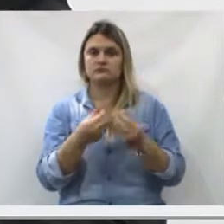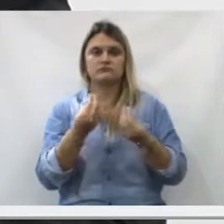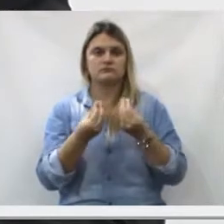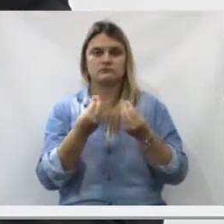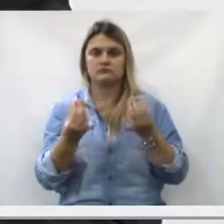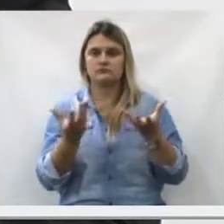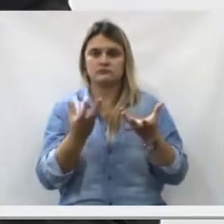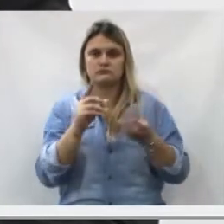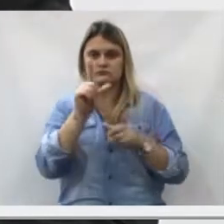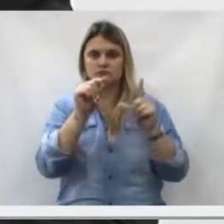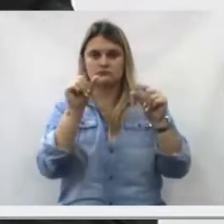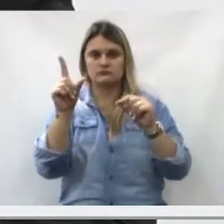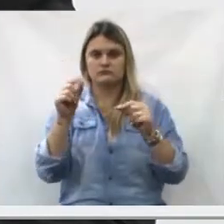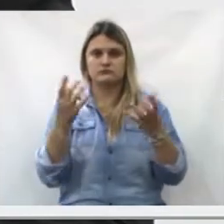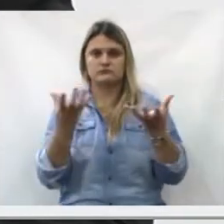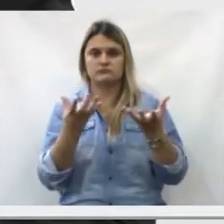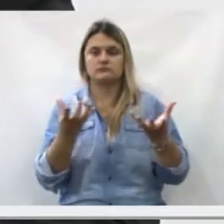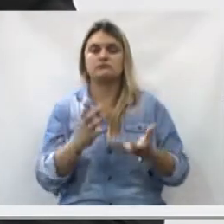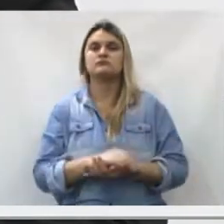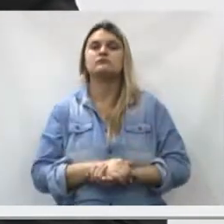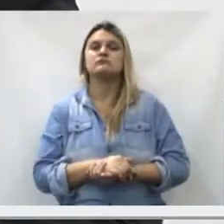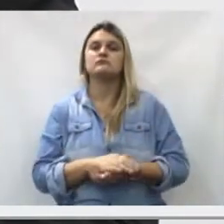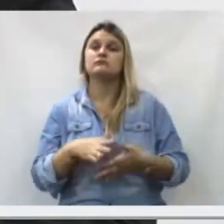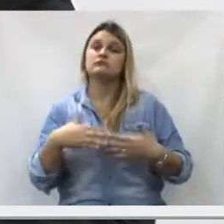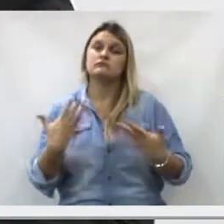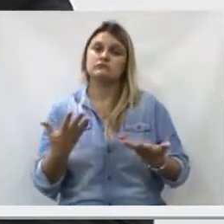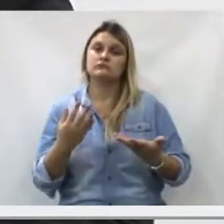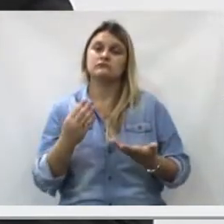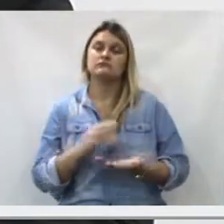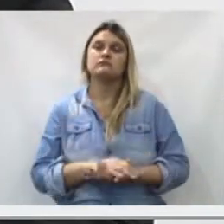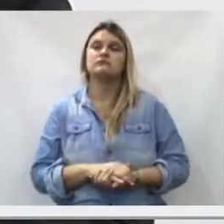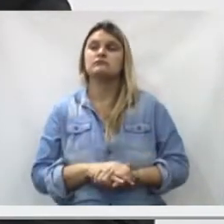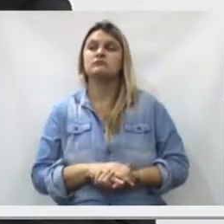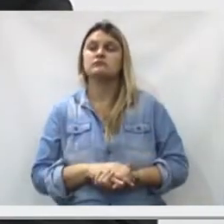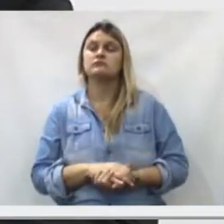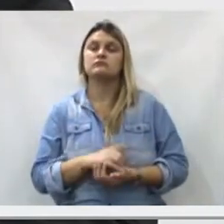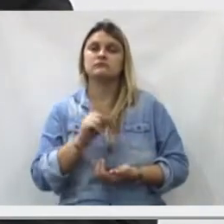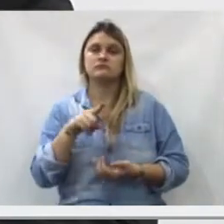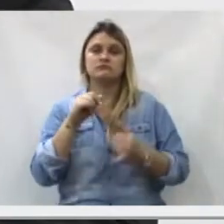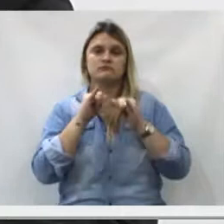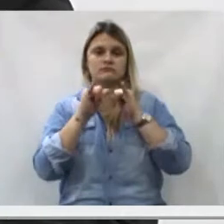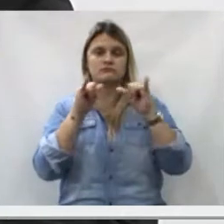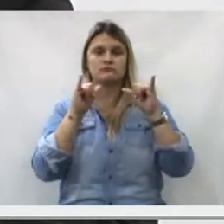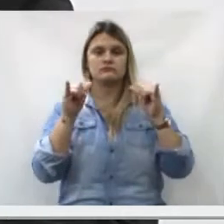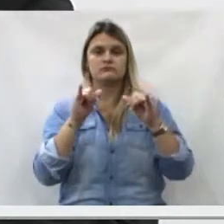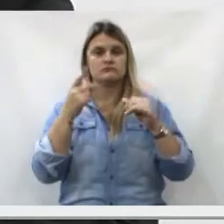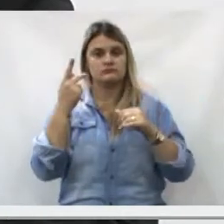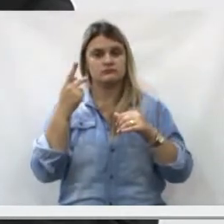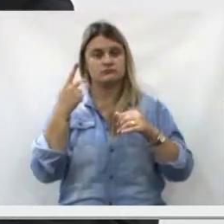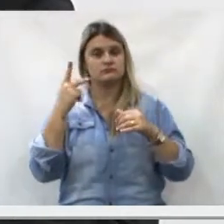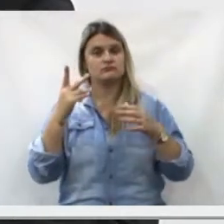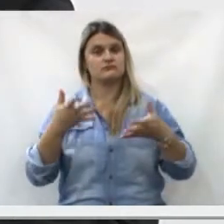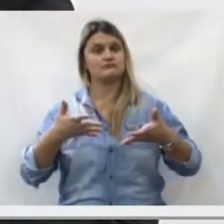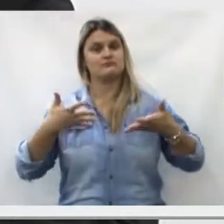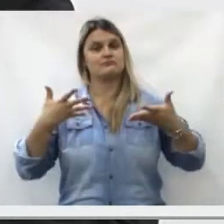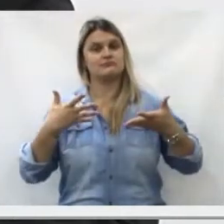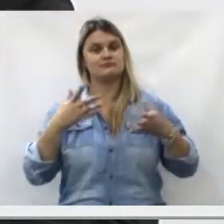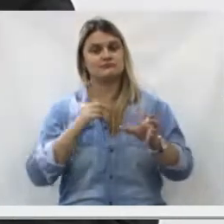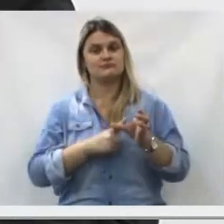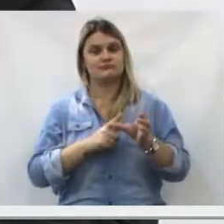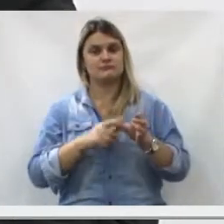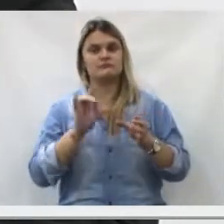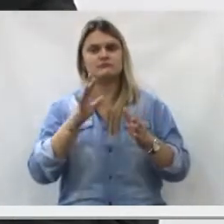muitas modalidades esportivas poderão ser adaptadas nessas quadras. Então, é uma